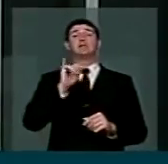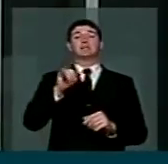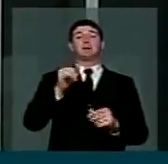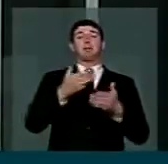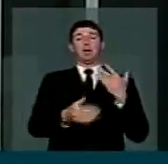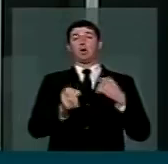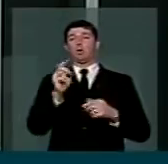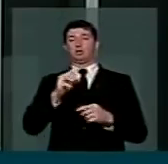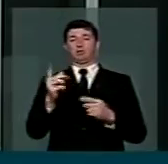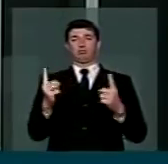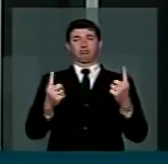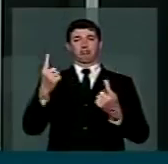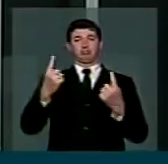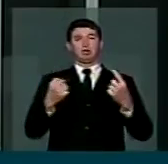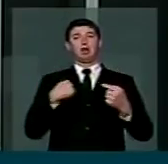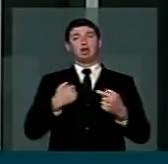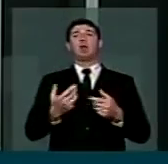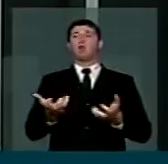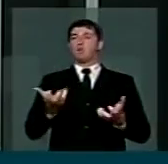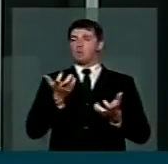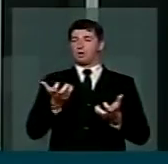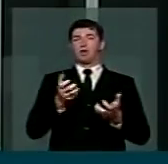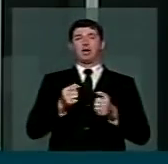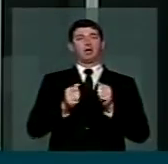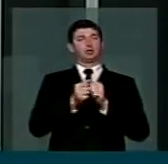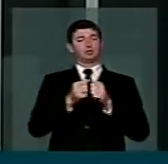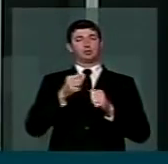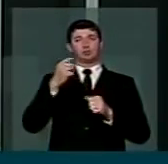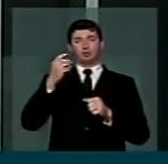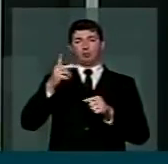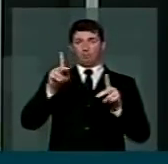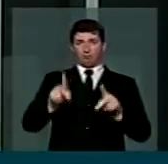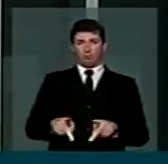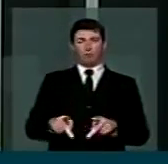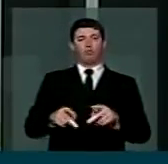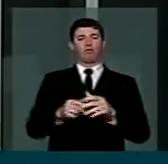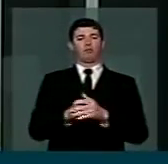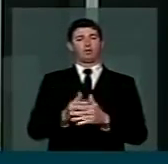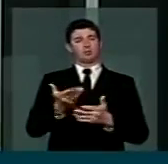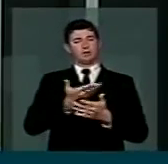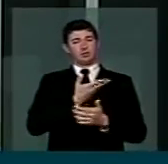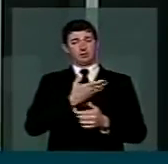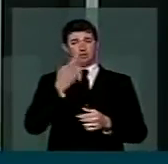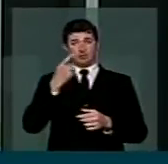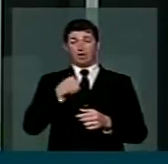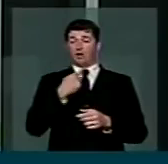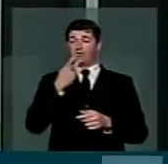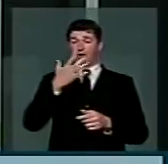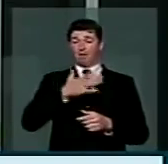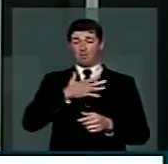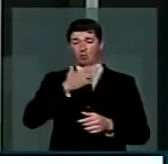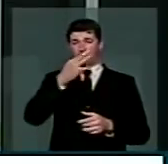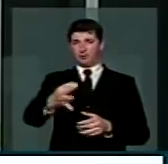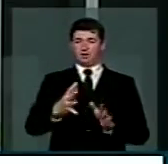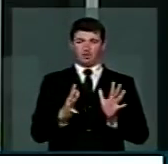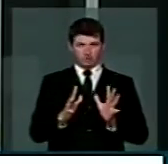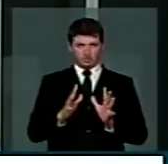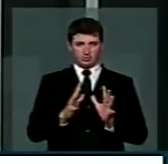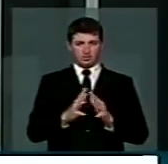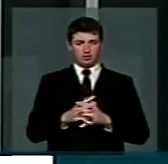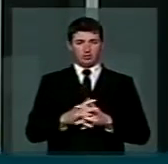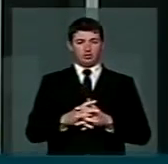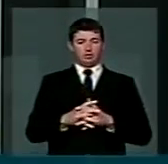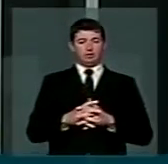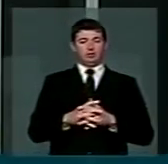eu quero compartilhar com os colegas parlamentares e o povo brasileiro as minhas reflexões a respeito do assunto, Sr. Presidente. O